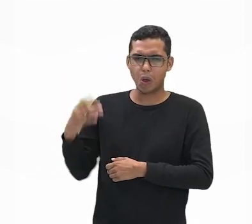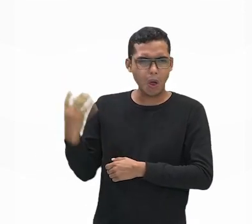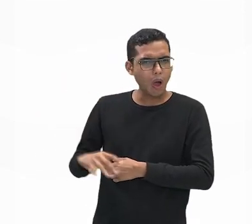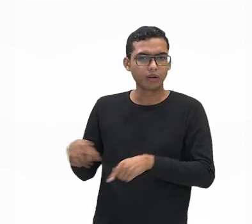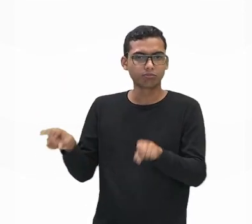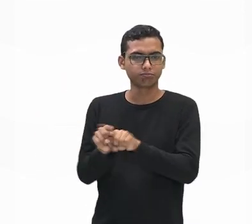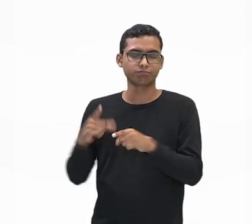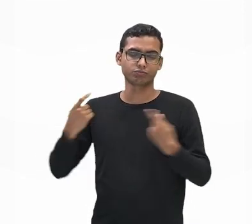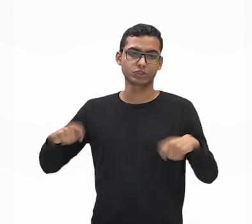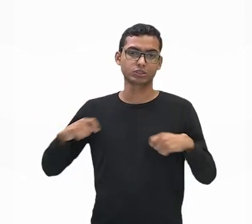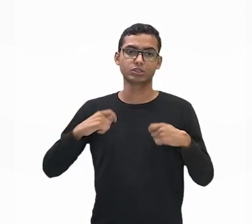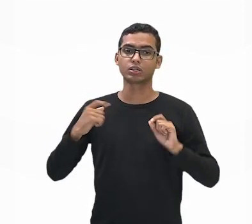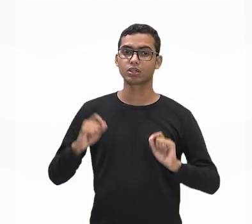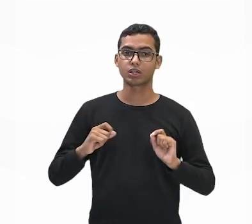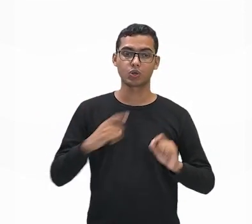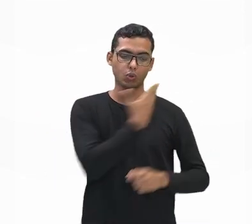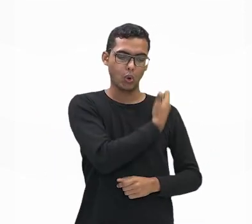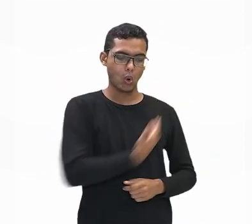principalmente